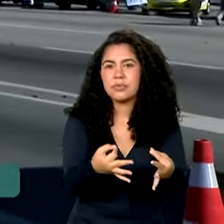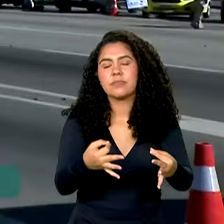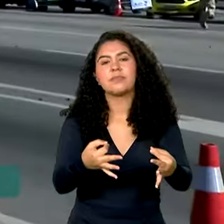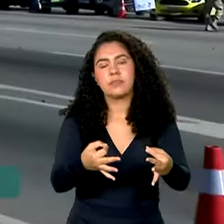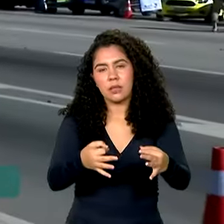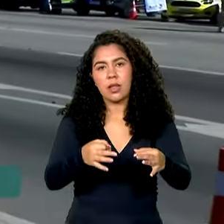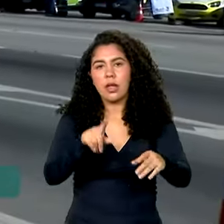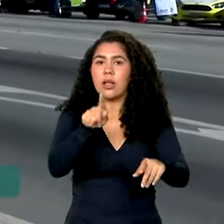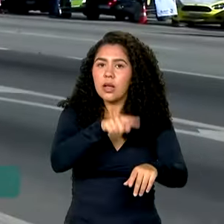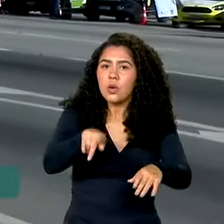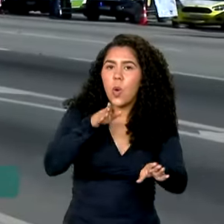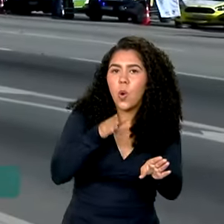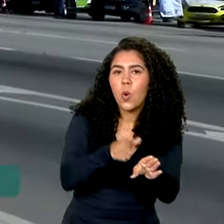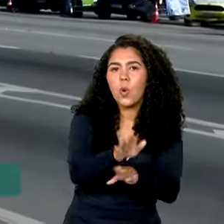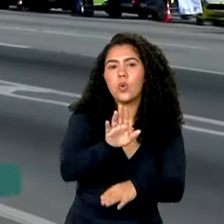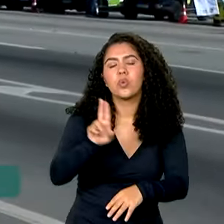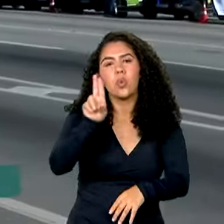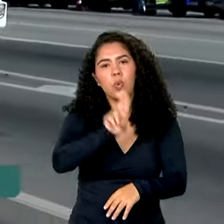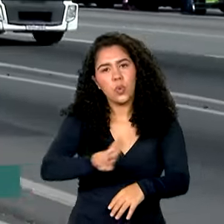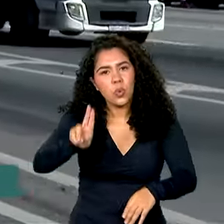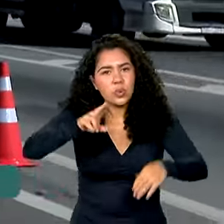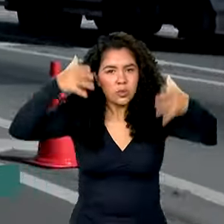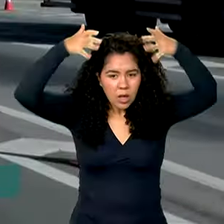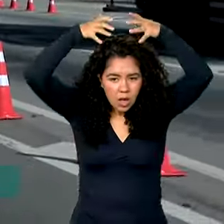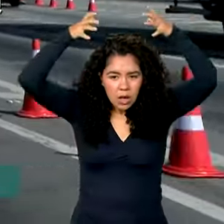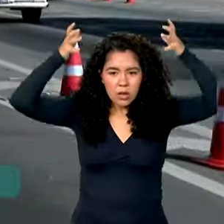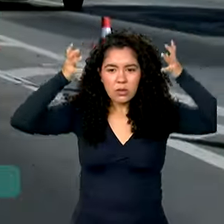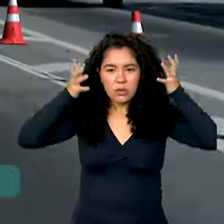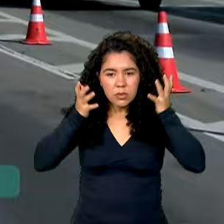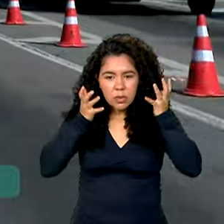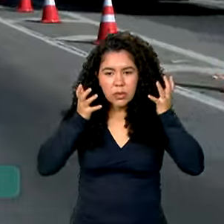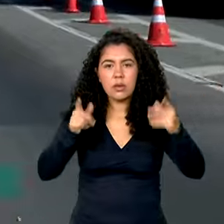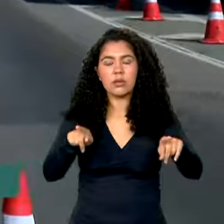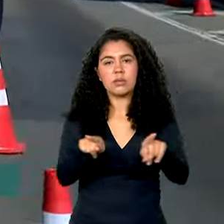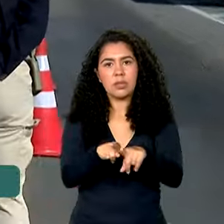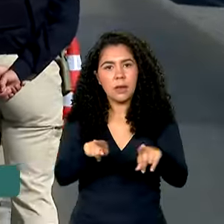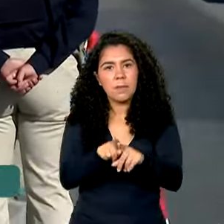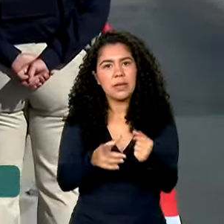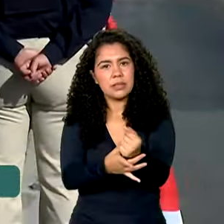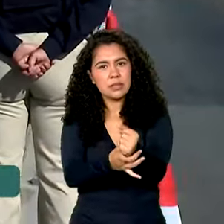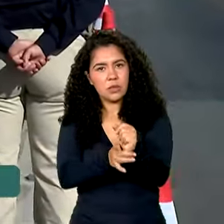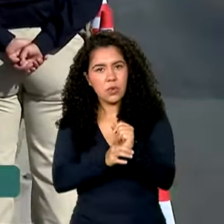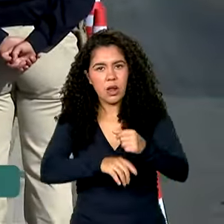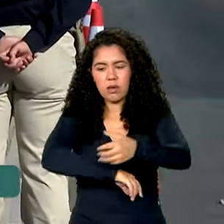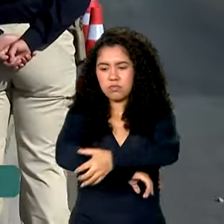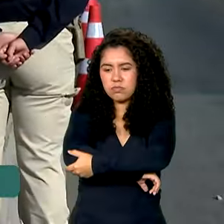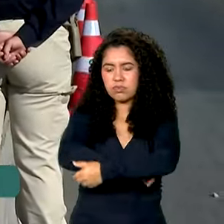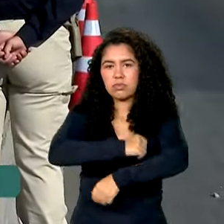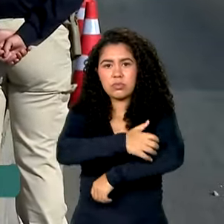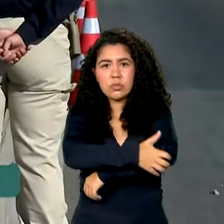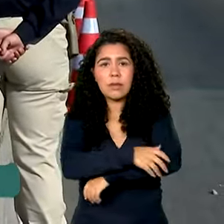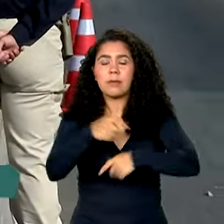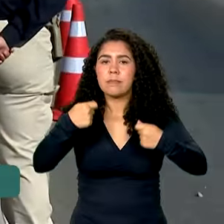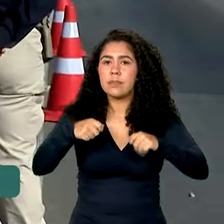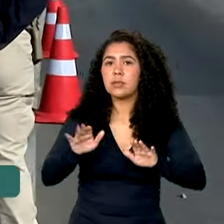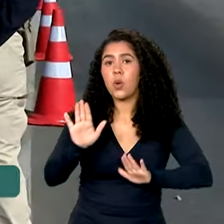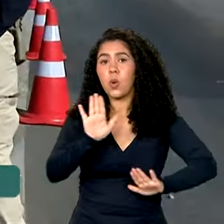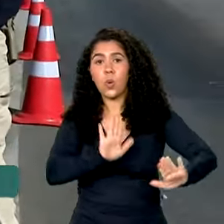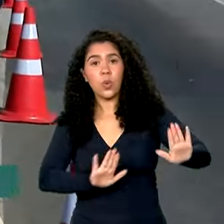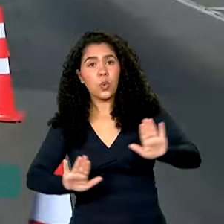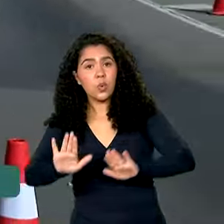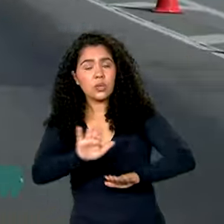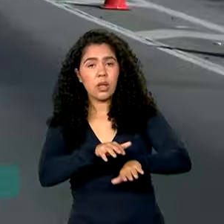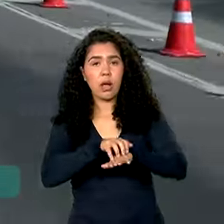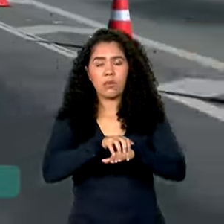usem, utilizem capacete, todos os itens de segurança, dirijam com cuidado, sem